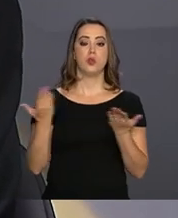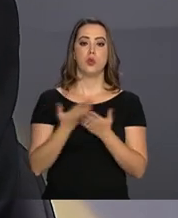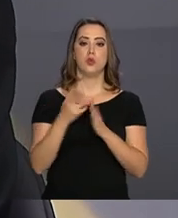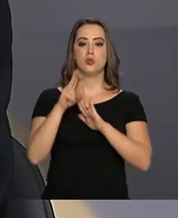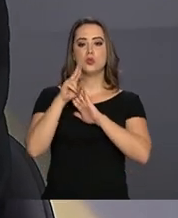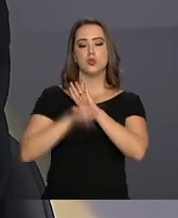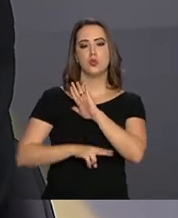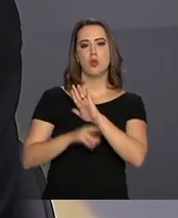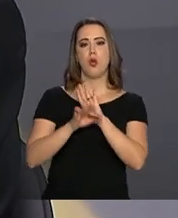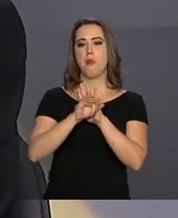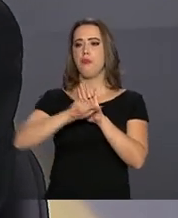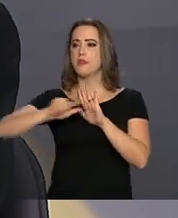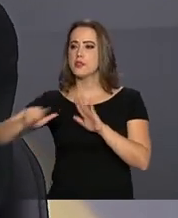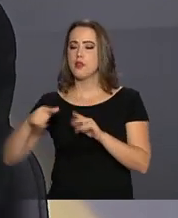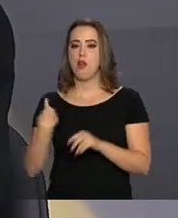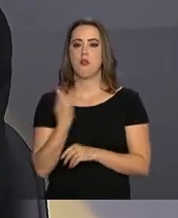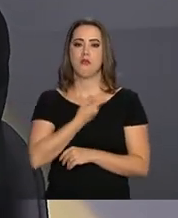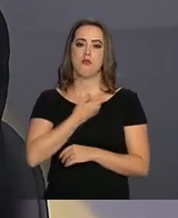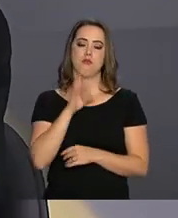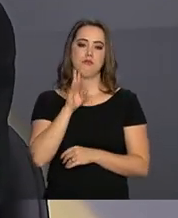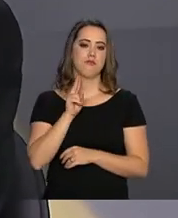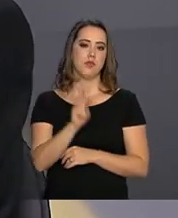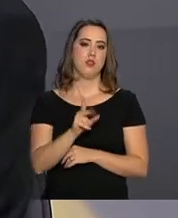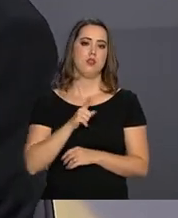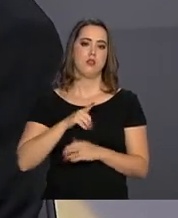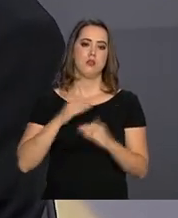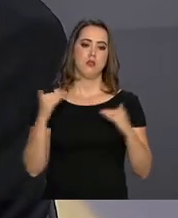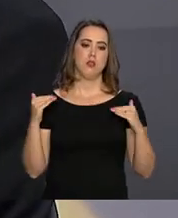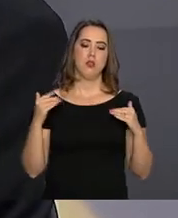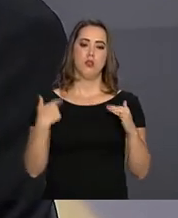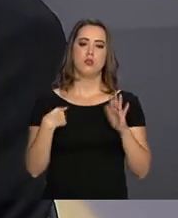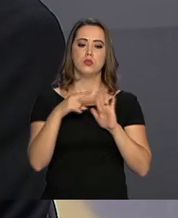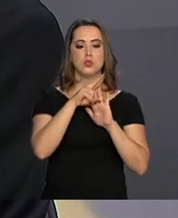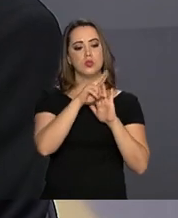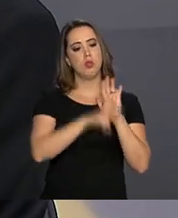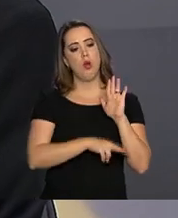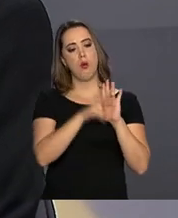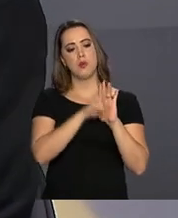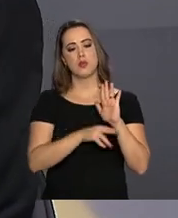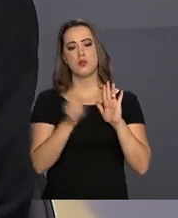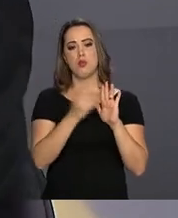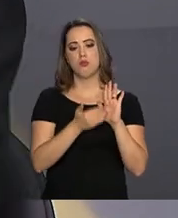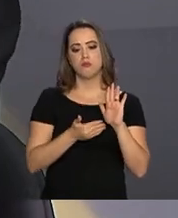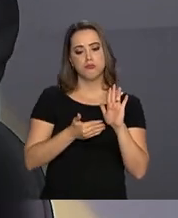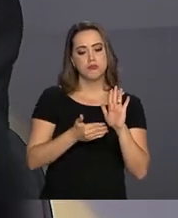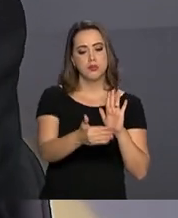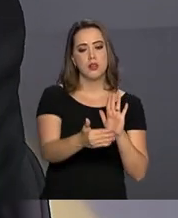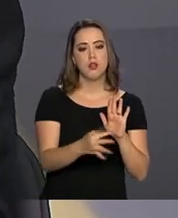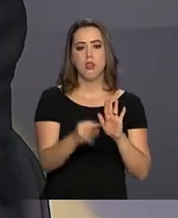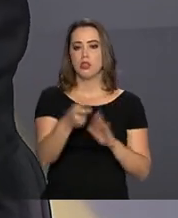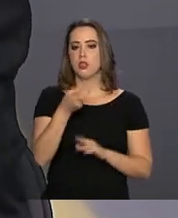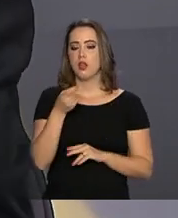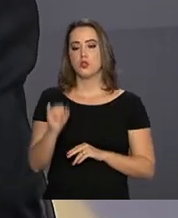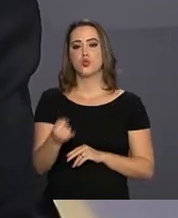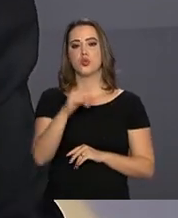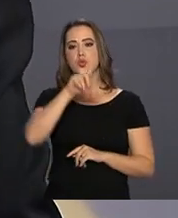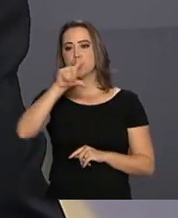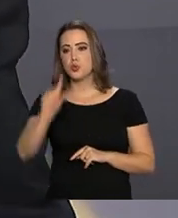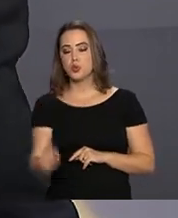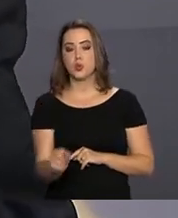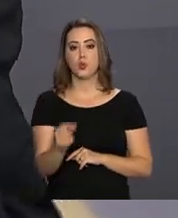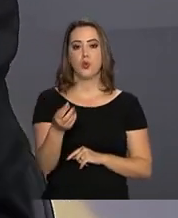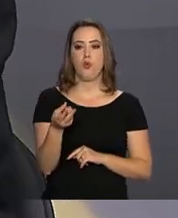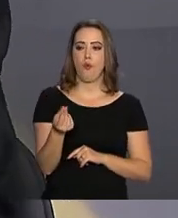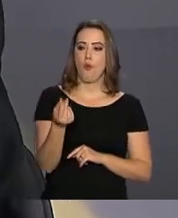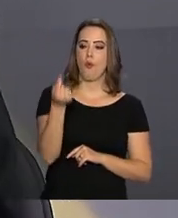de estabilidade fiscal que nós venhamos a estabelecer daqui para frente, a taxa de juros cai, o custo de capital